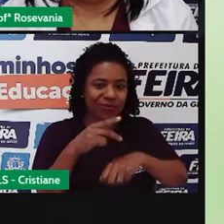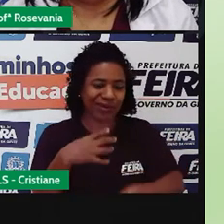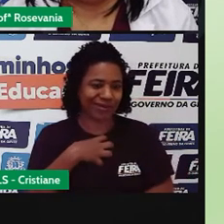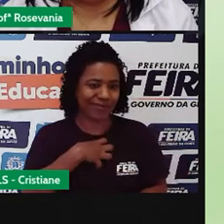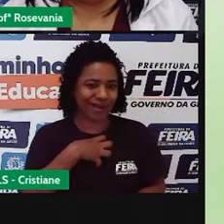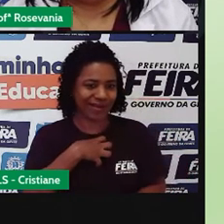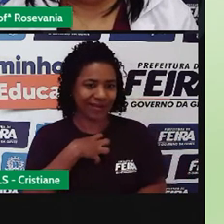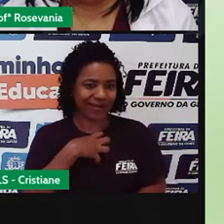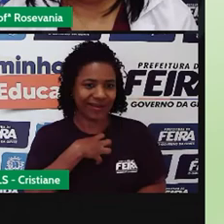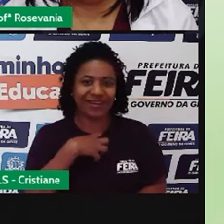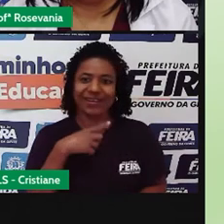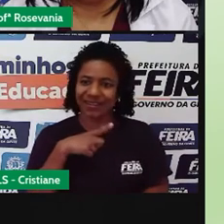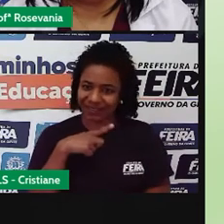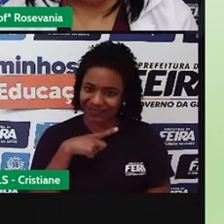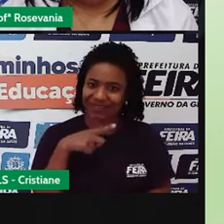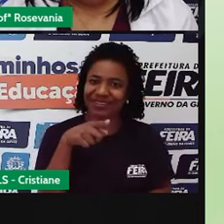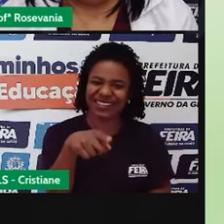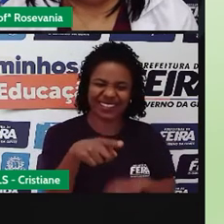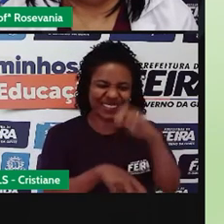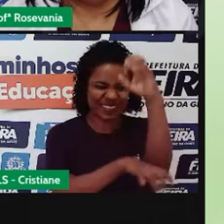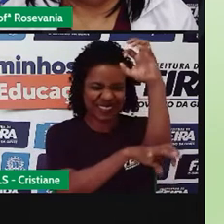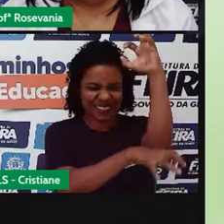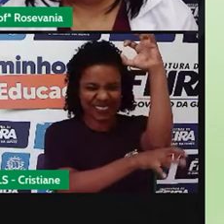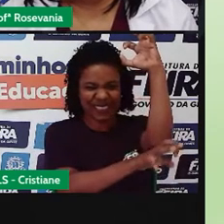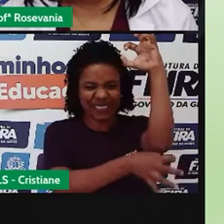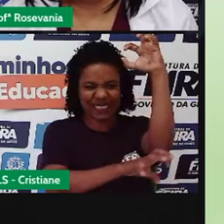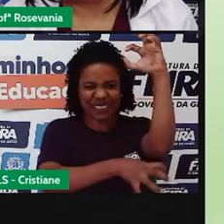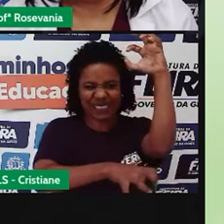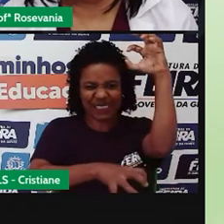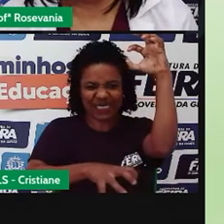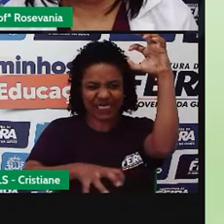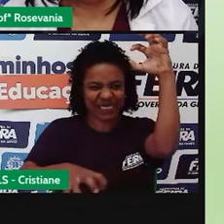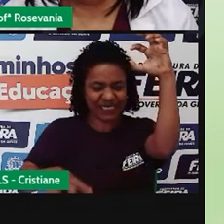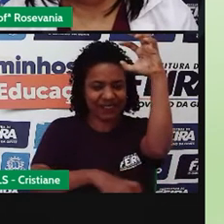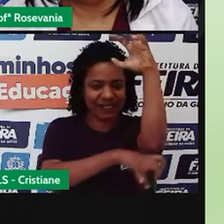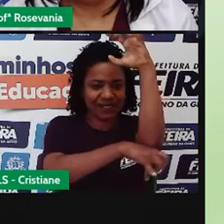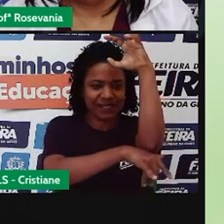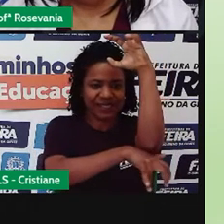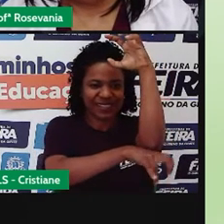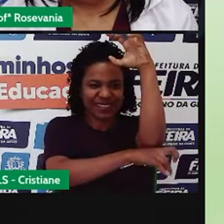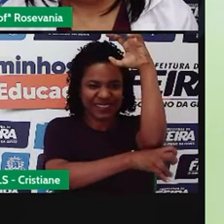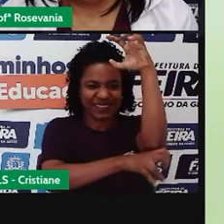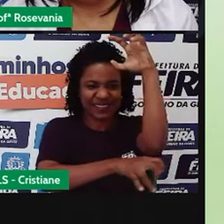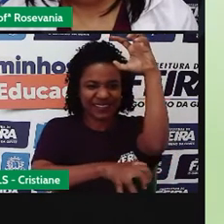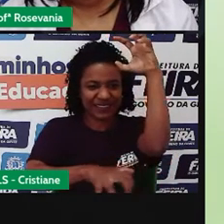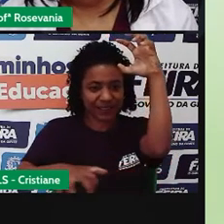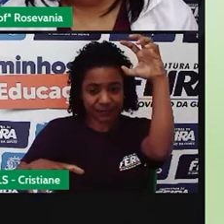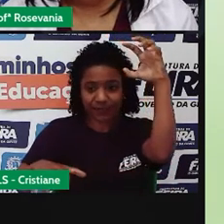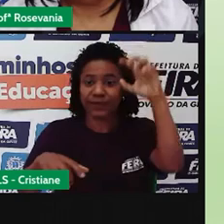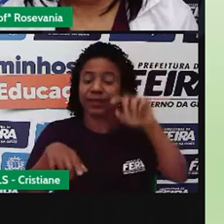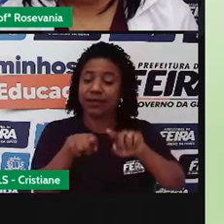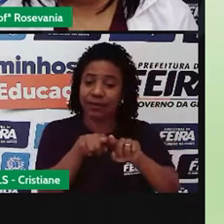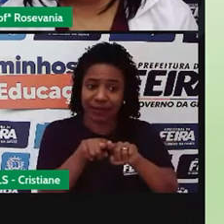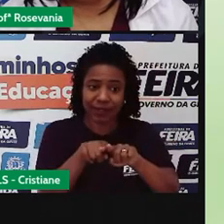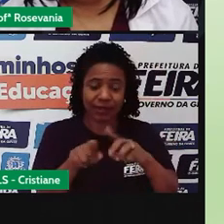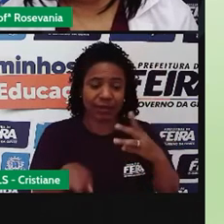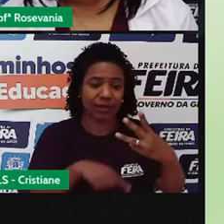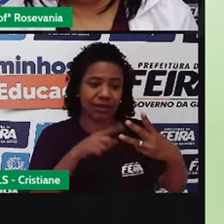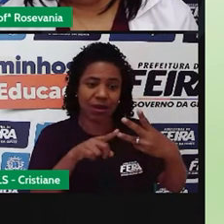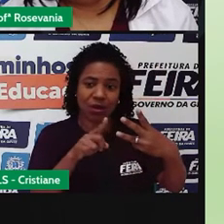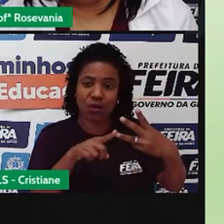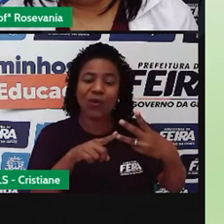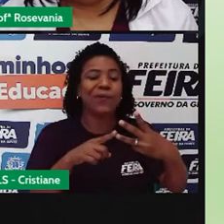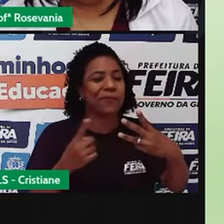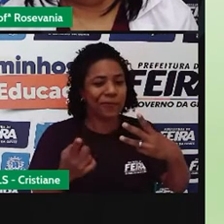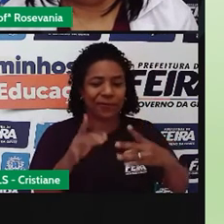olha aqui essas raízes, ó, as raízes do, da vegetação de mangue, e o mangue branco, que é esse que você vai